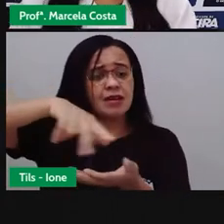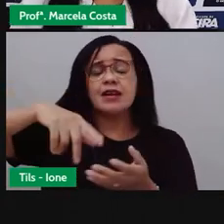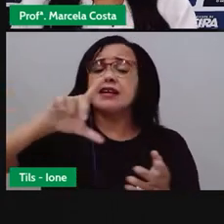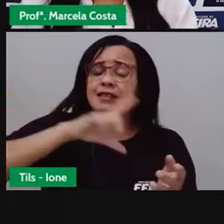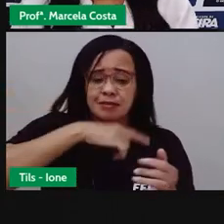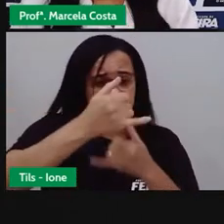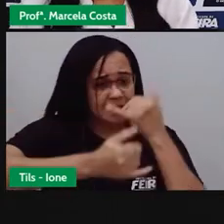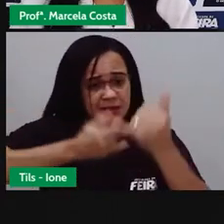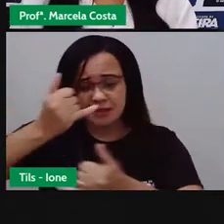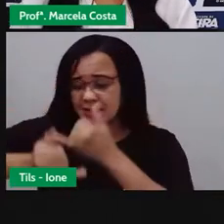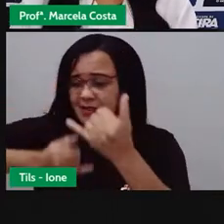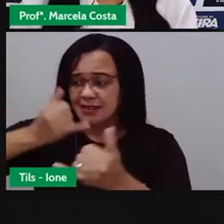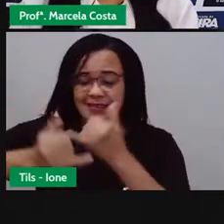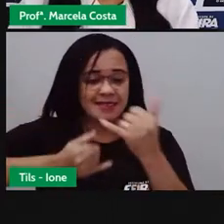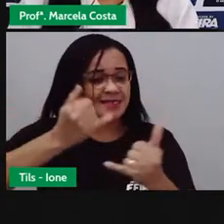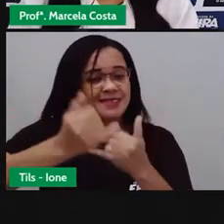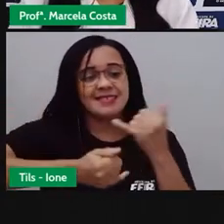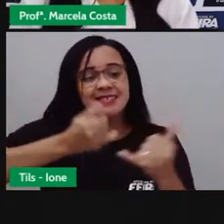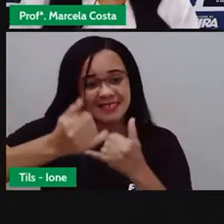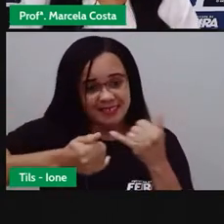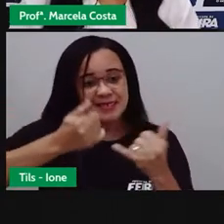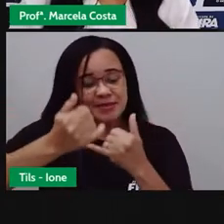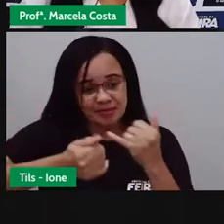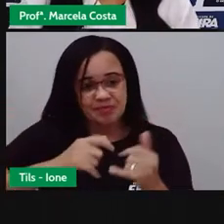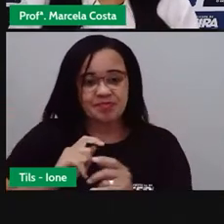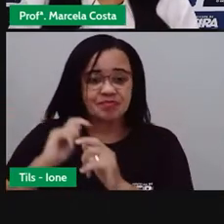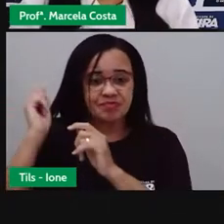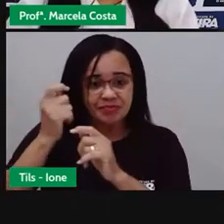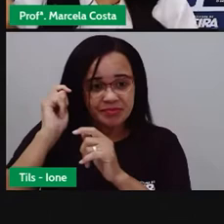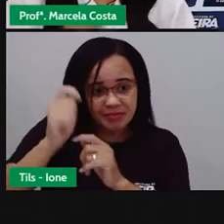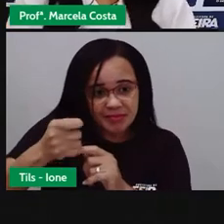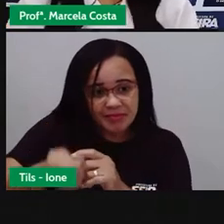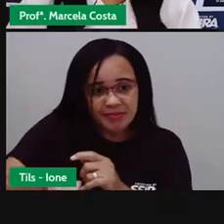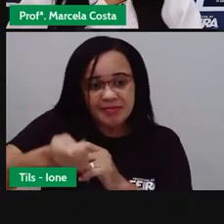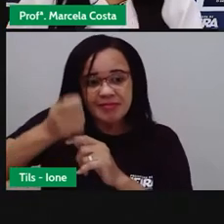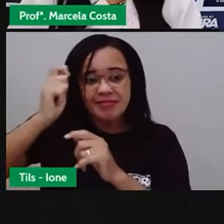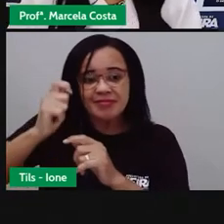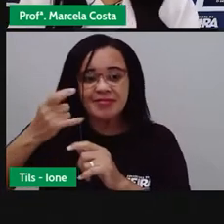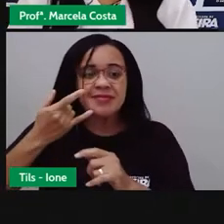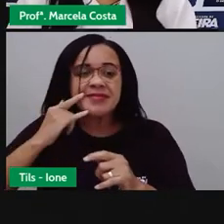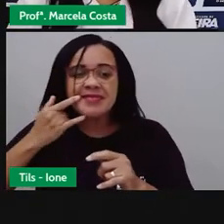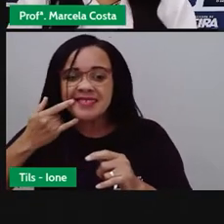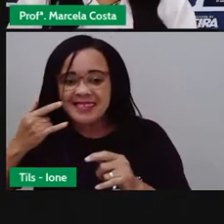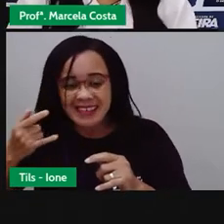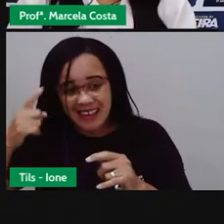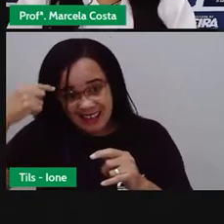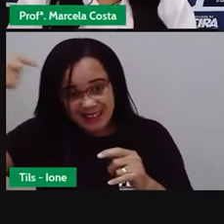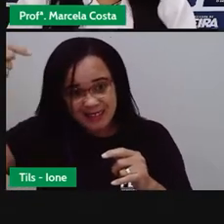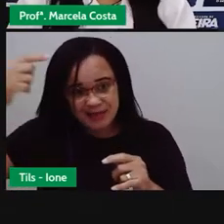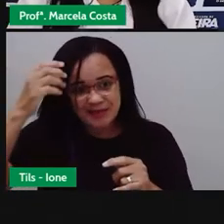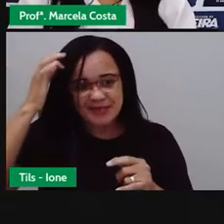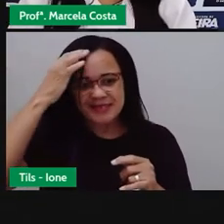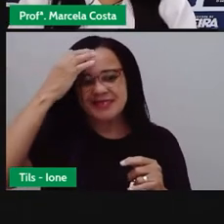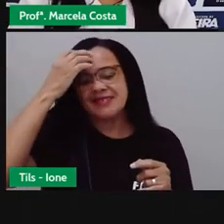brincadeiras com festaria. Vamos ver como é que acontece essa festa.